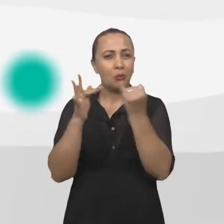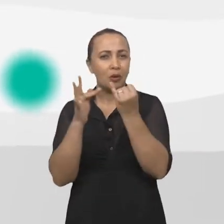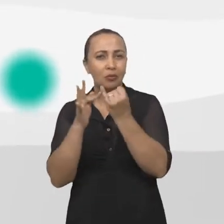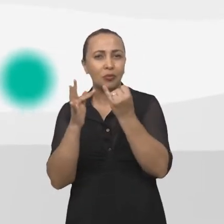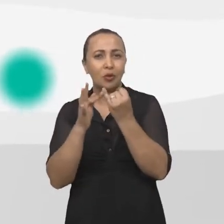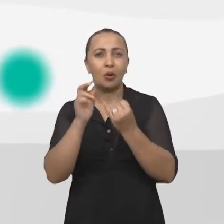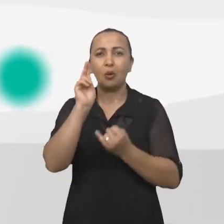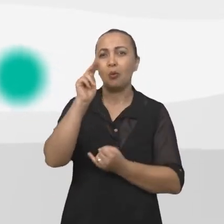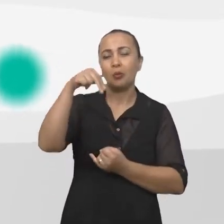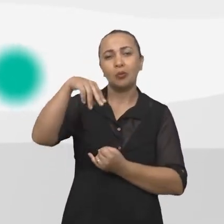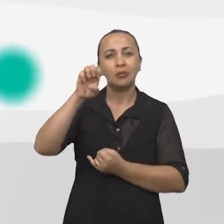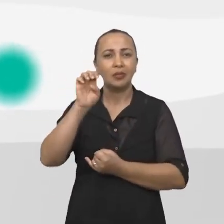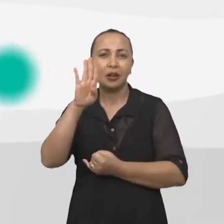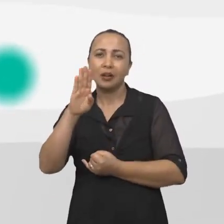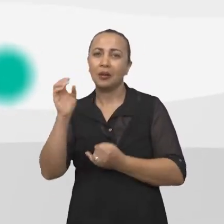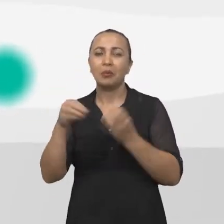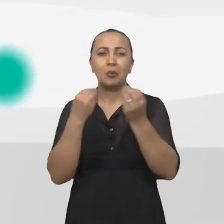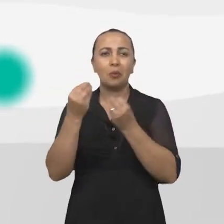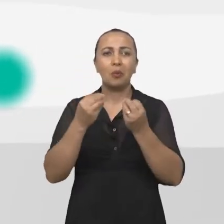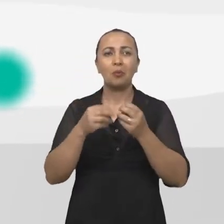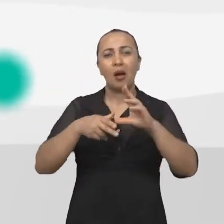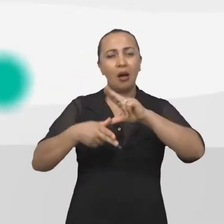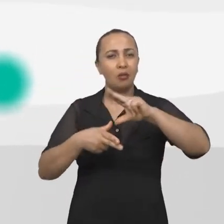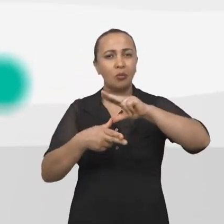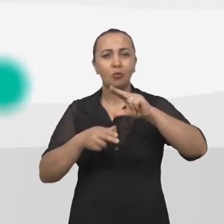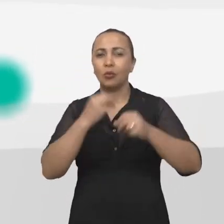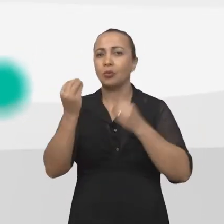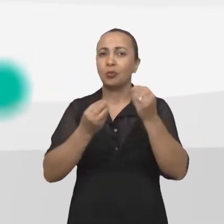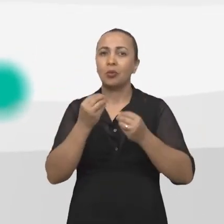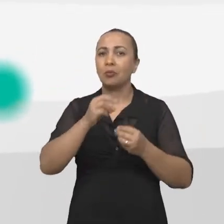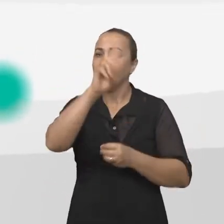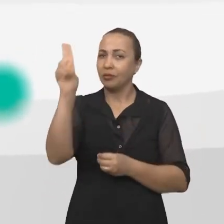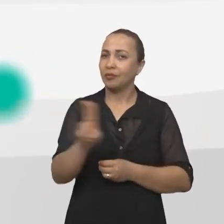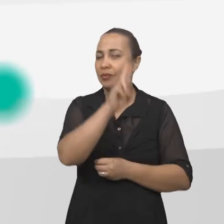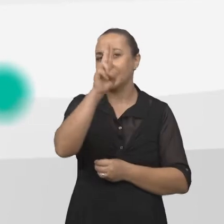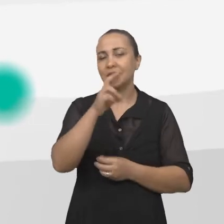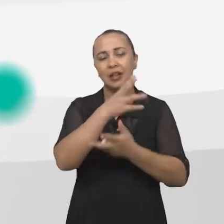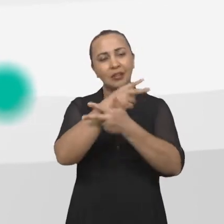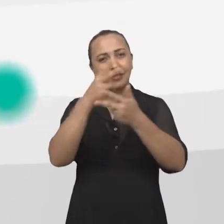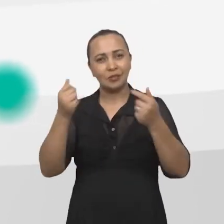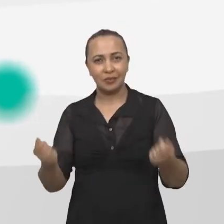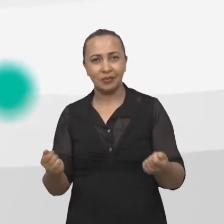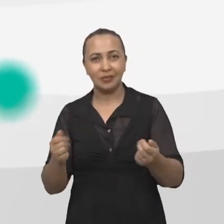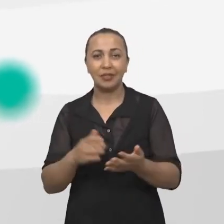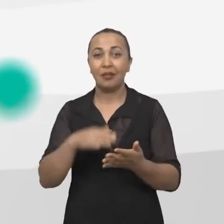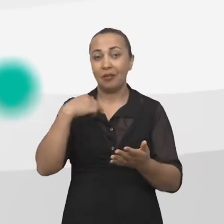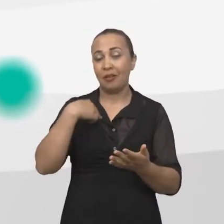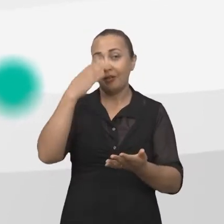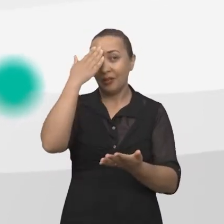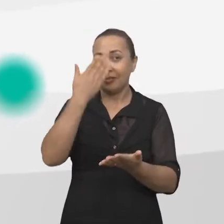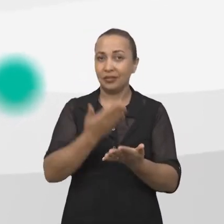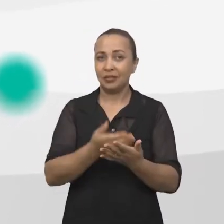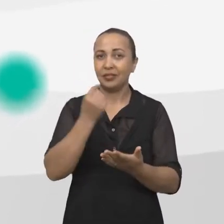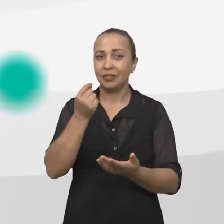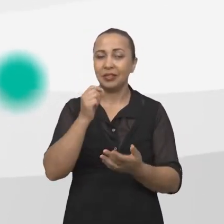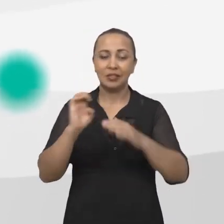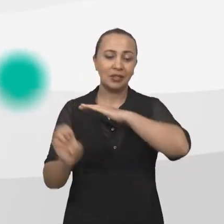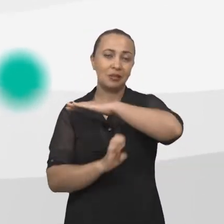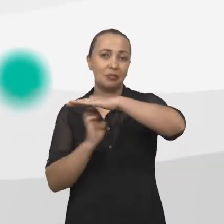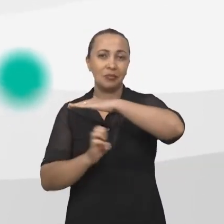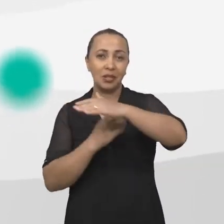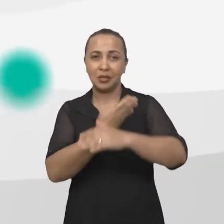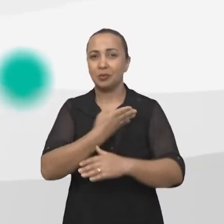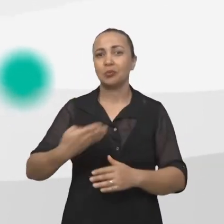como a Uneb, como a Ufba, como as universidades por aí afora. Então, eu acredito que, se as empresas